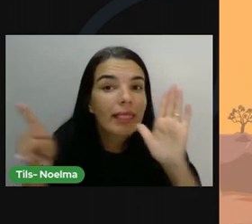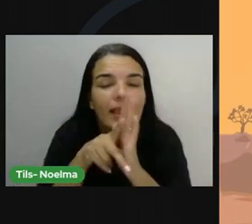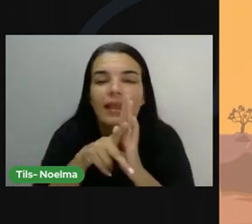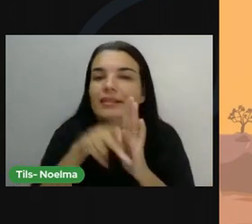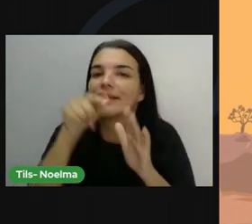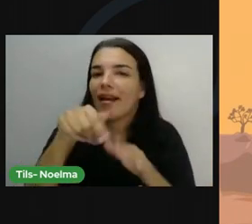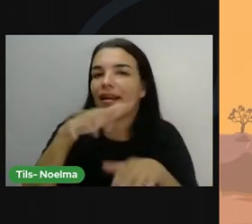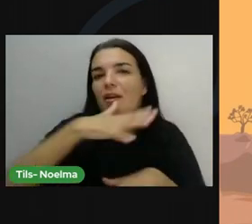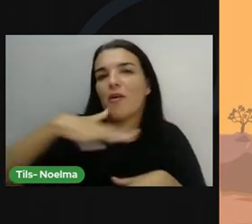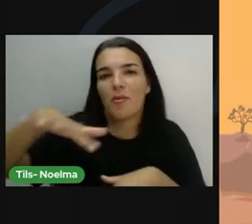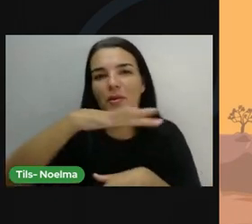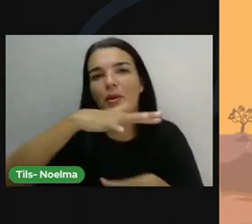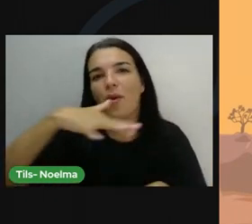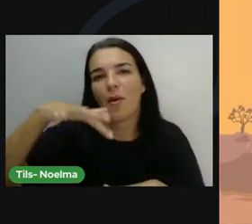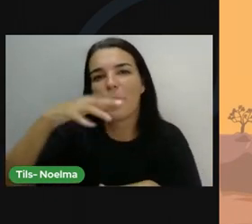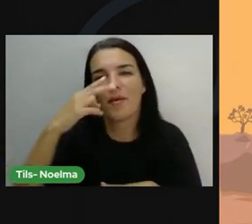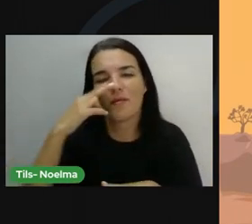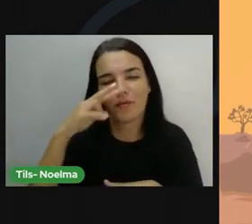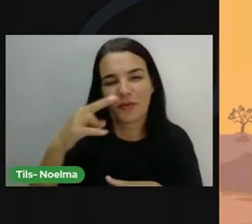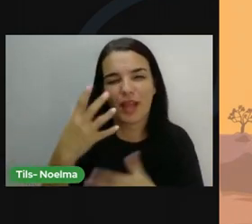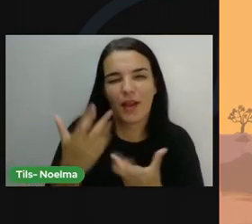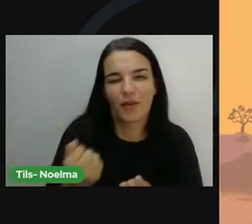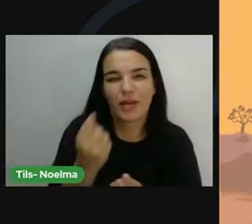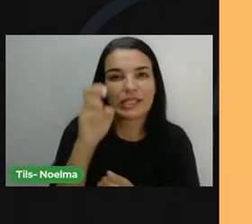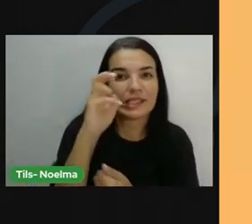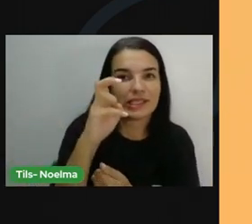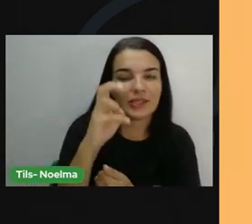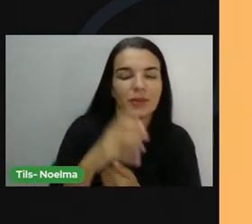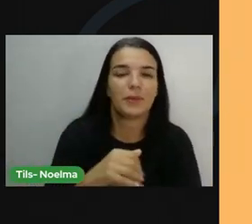local. Vamos ver cinco dessas espécies agora.